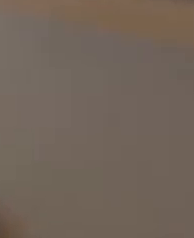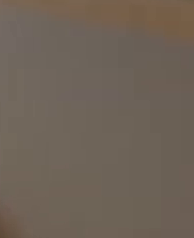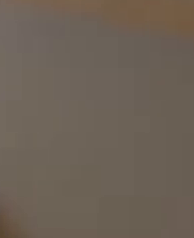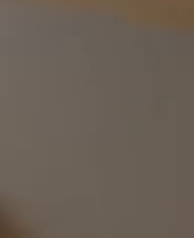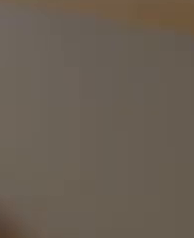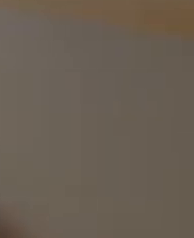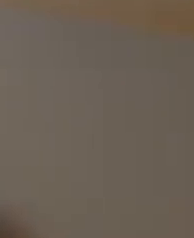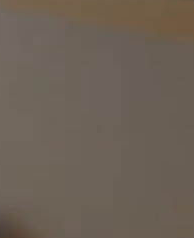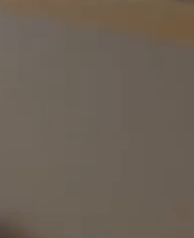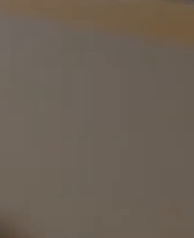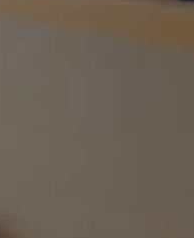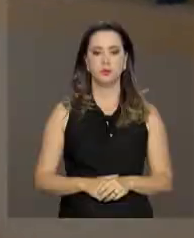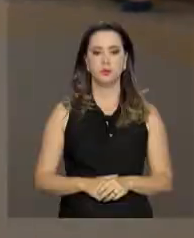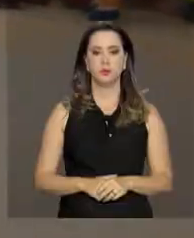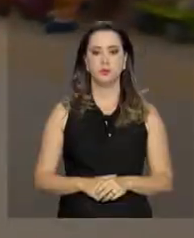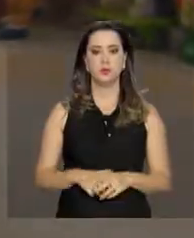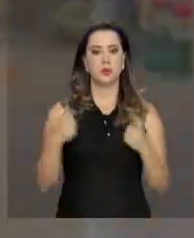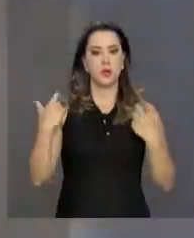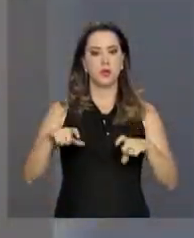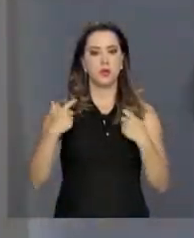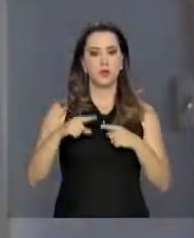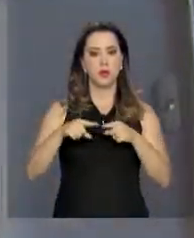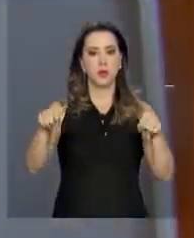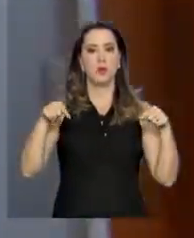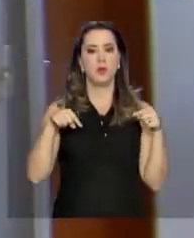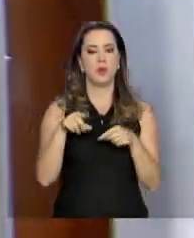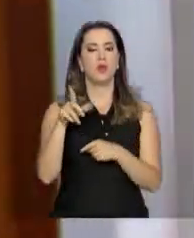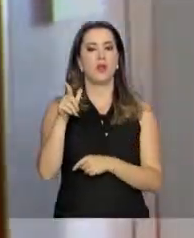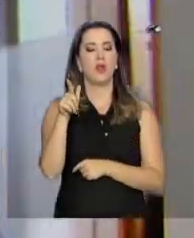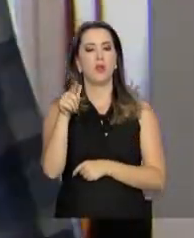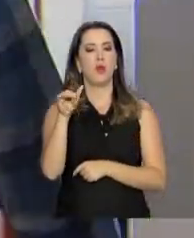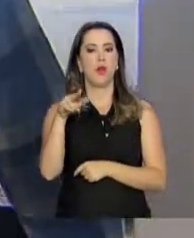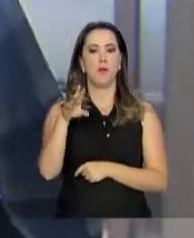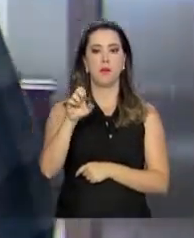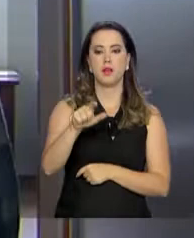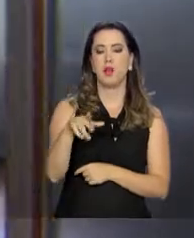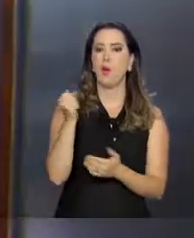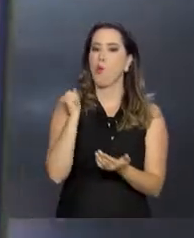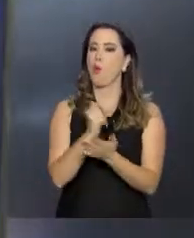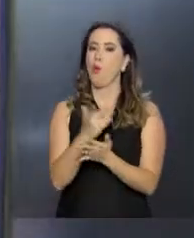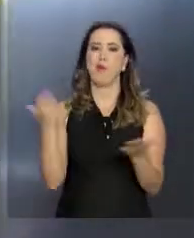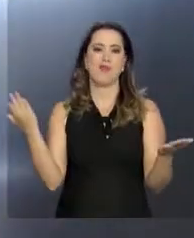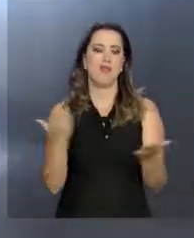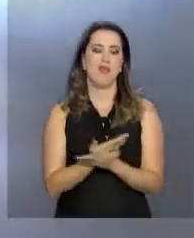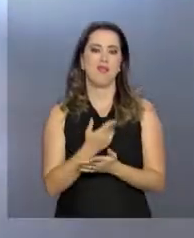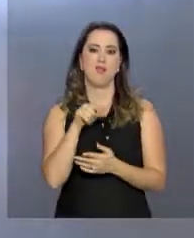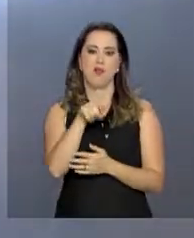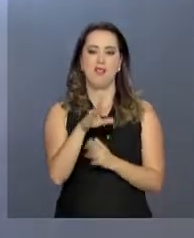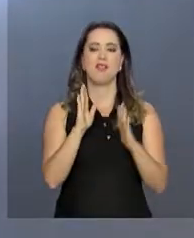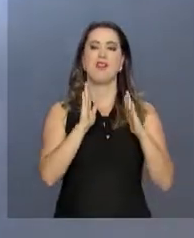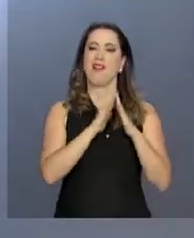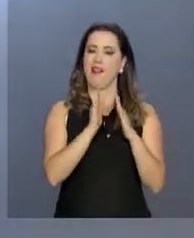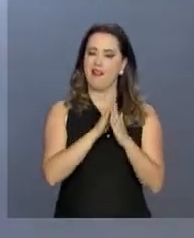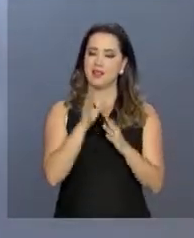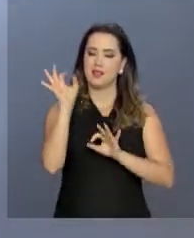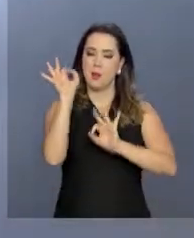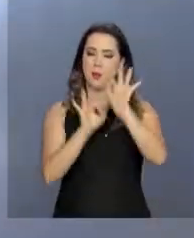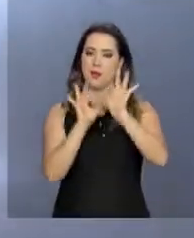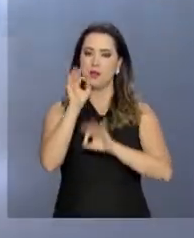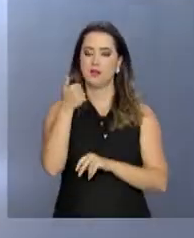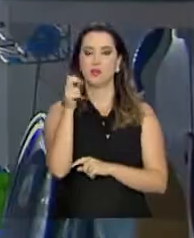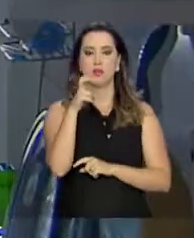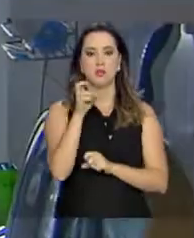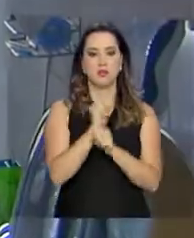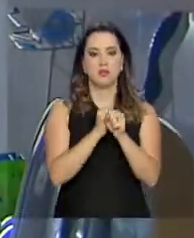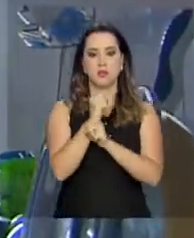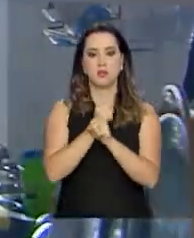Aqui é o quarto do Gabriel, onde ele faz a bagunça dele aí. Pedro mostra o apartamento recém-comprado. A casa própria foi planejada durante 15